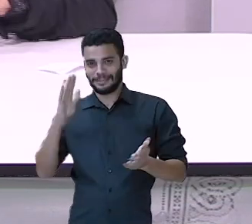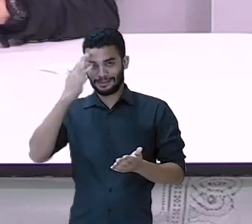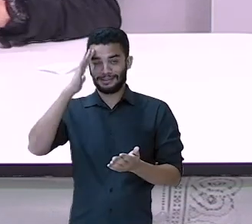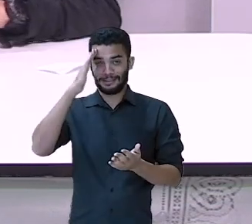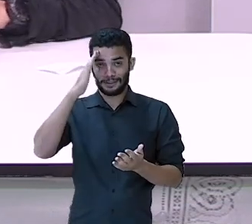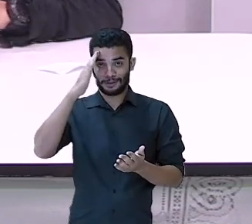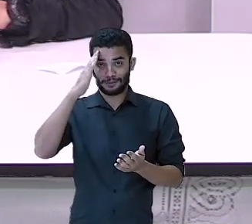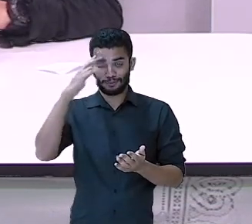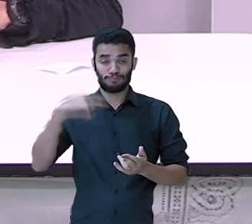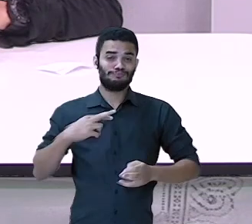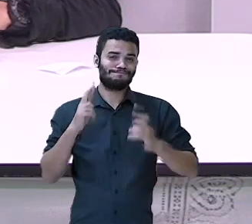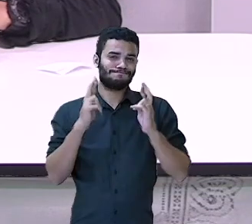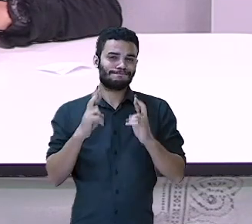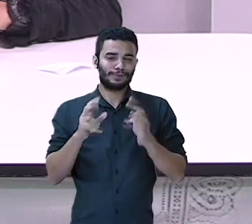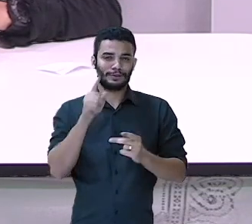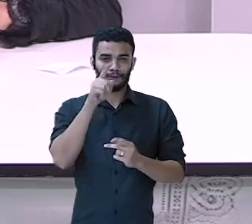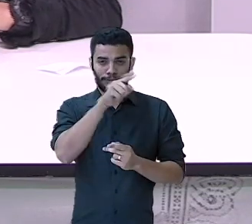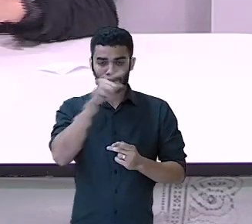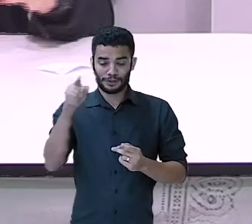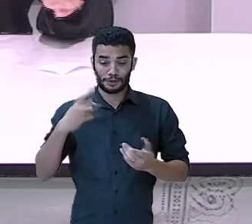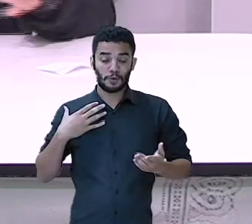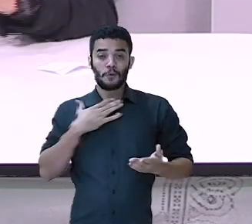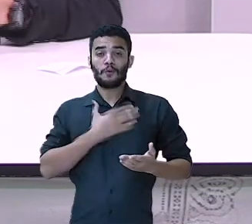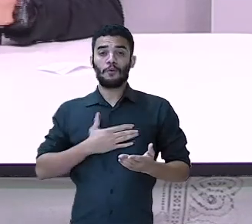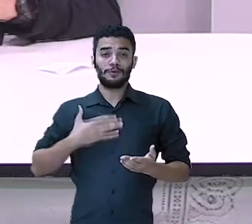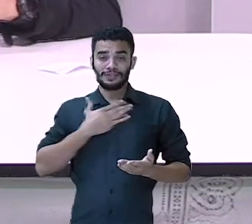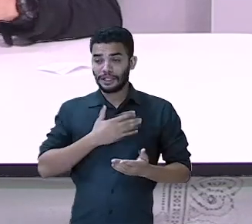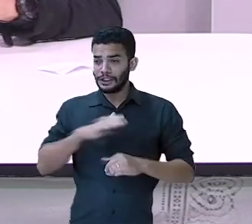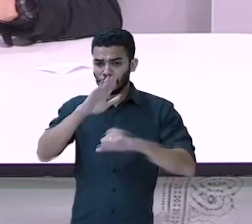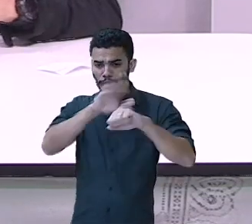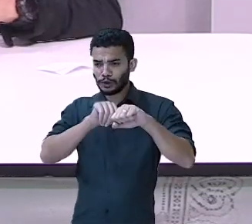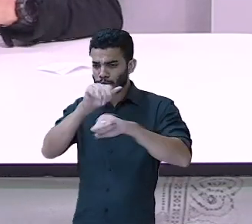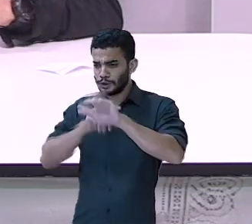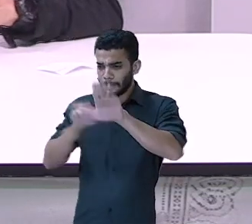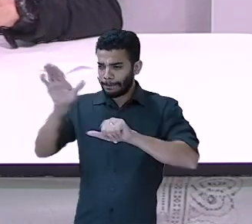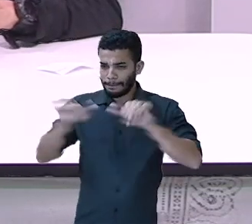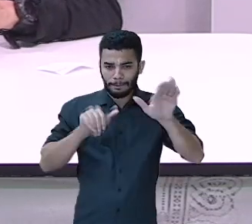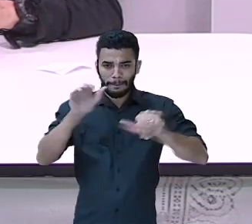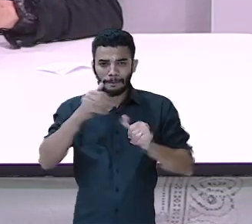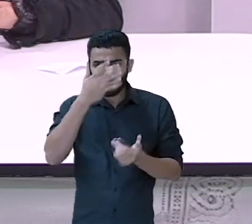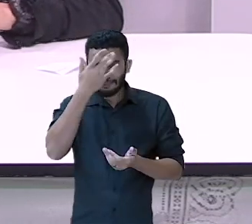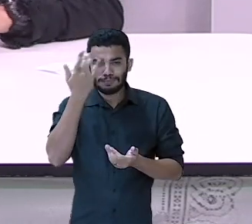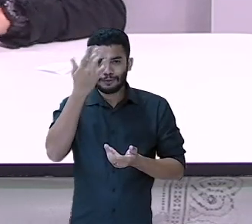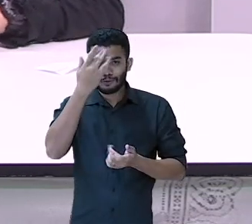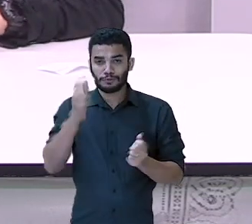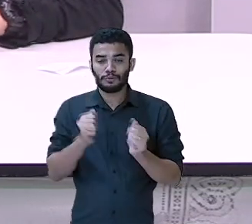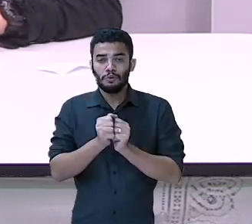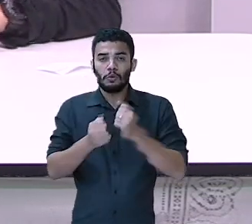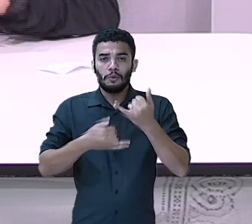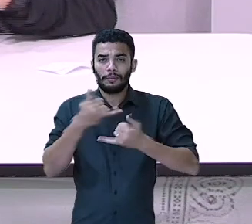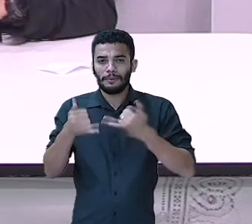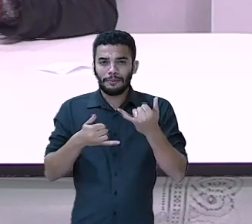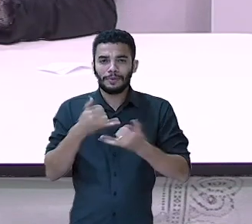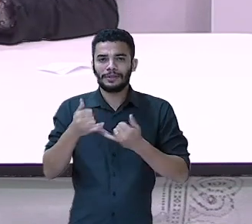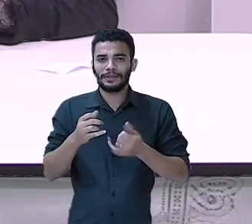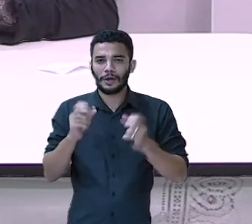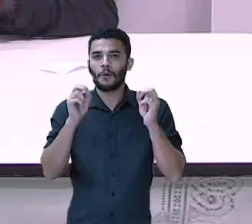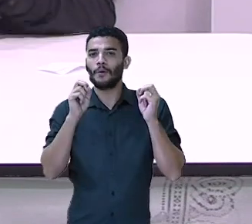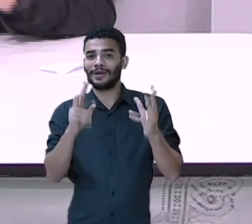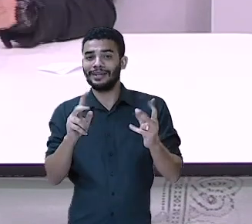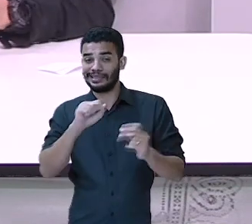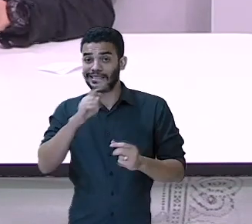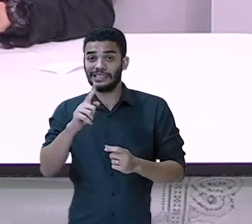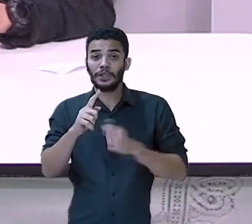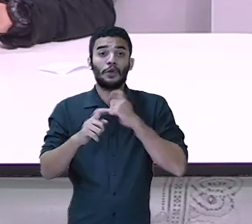Então, espero que tenham gostado. Convide todo mundo aí para brincar com vocês. Não fique de fora. Ficou uma